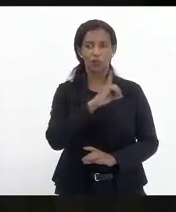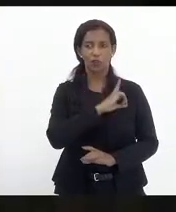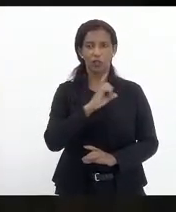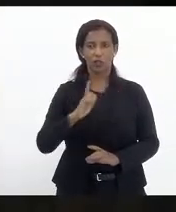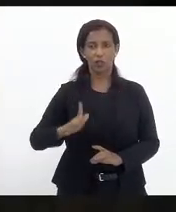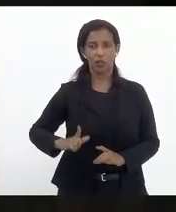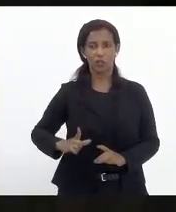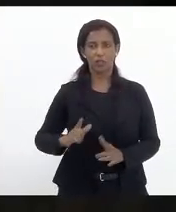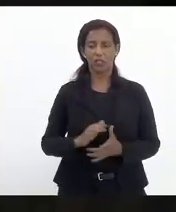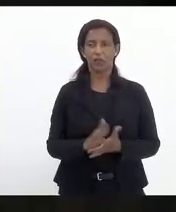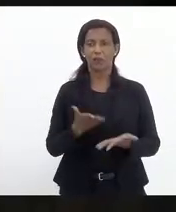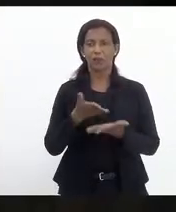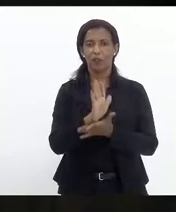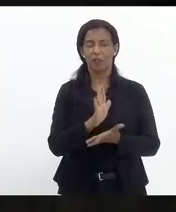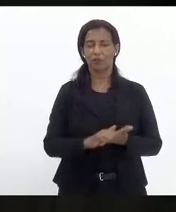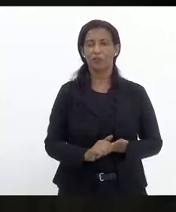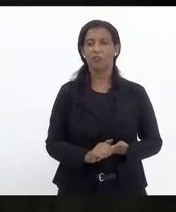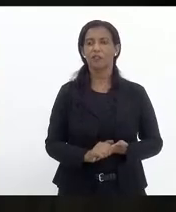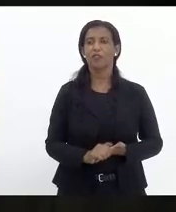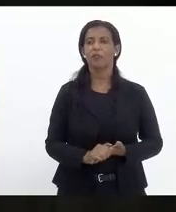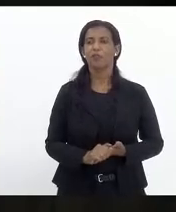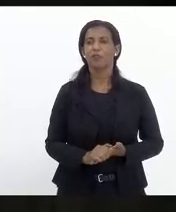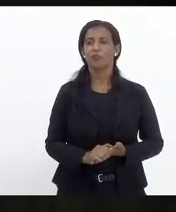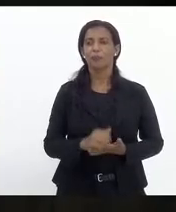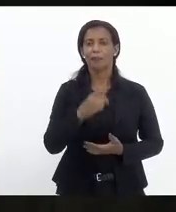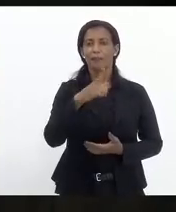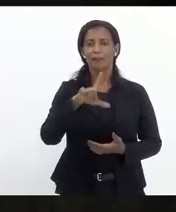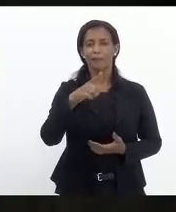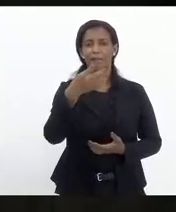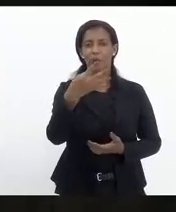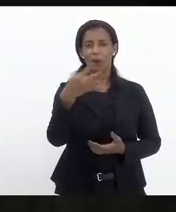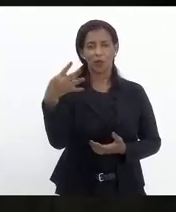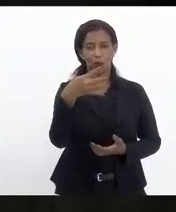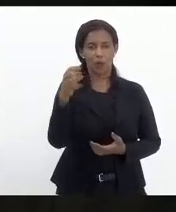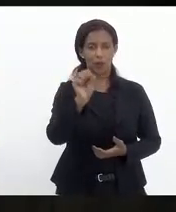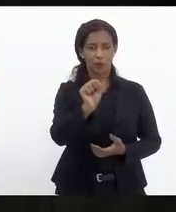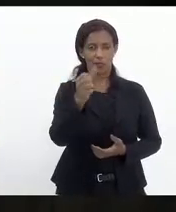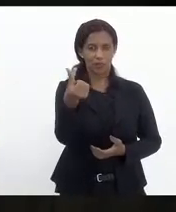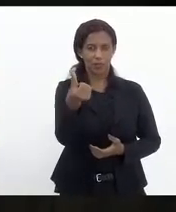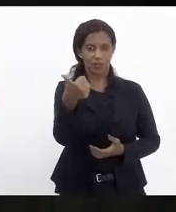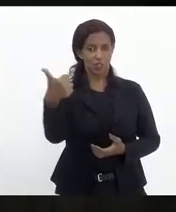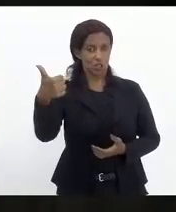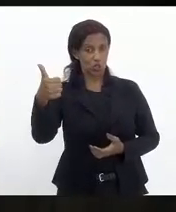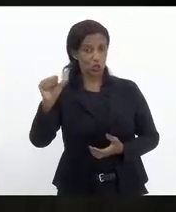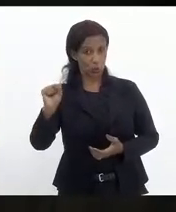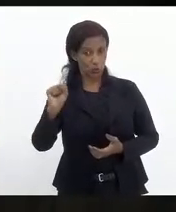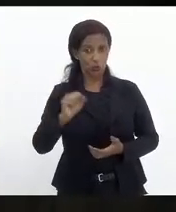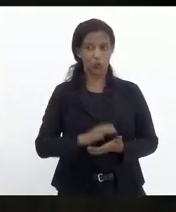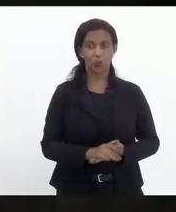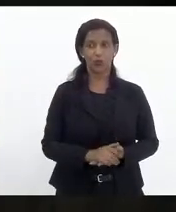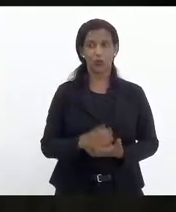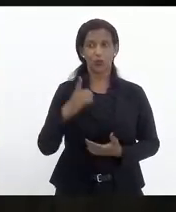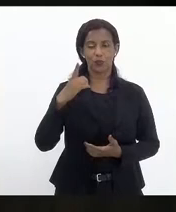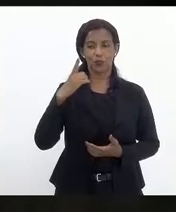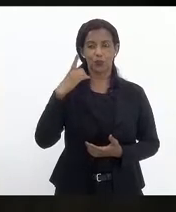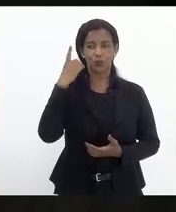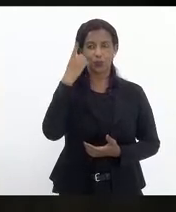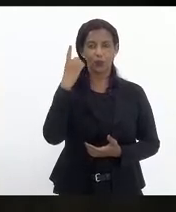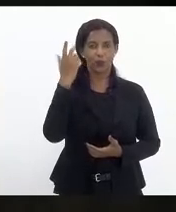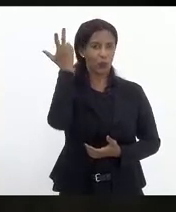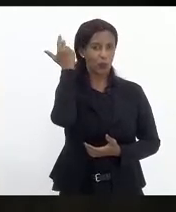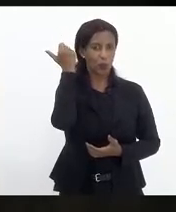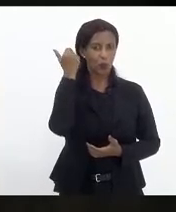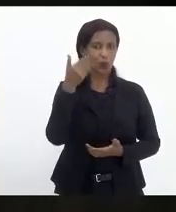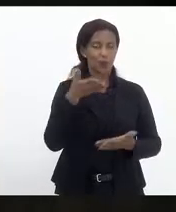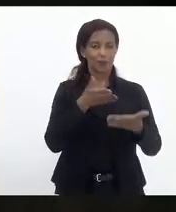que aprovam nesse que não estão aprovados requer a inclusão na ordem do dito projeto de lei número 4486 de 18 Deputado Eleomar Coelho Os que